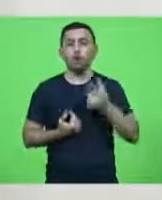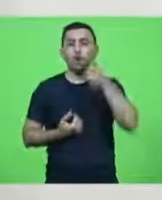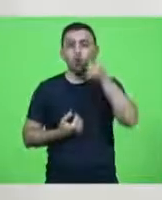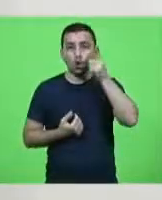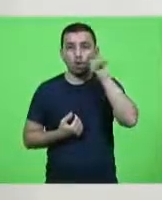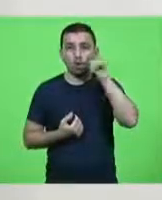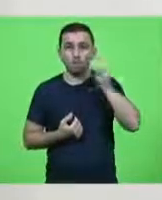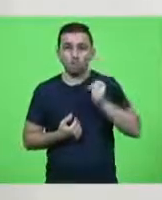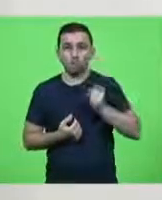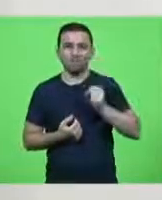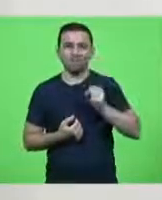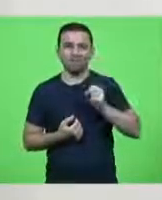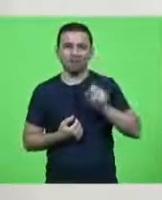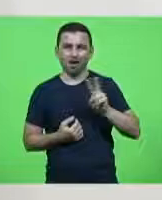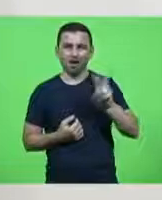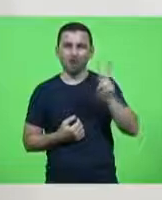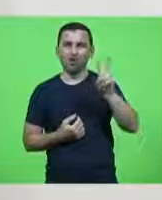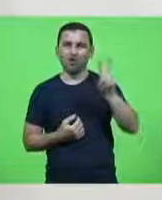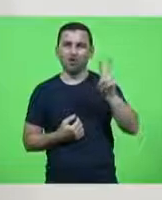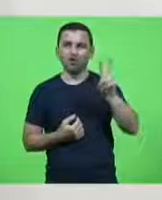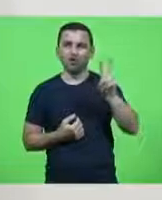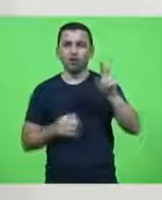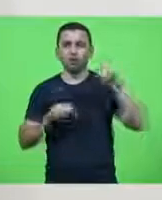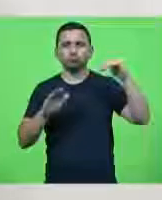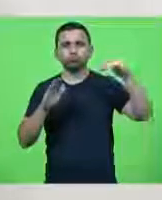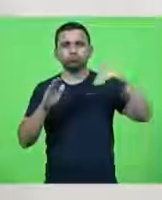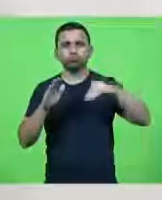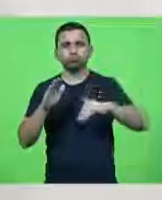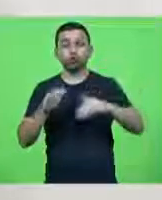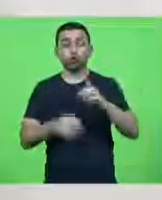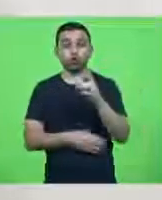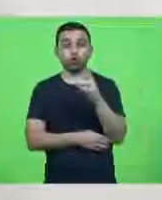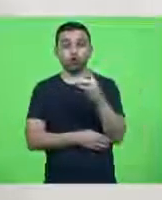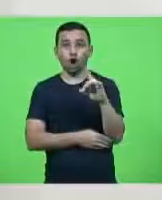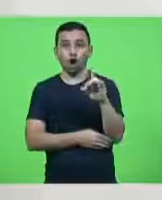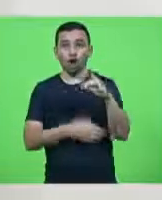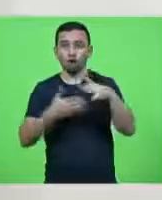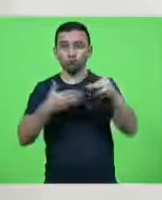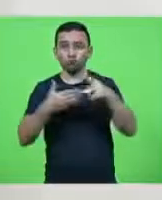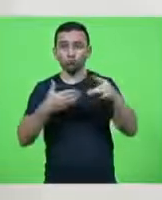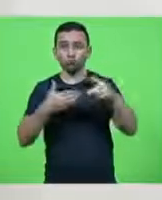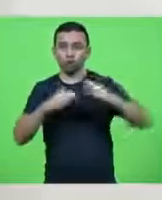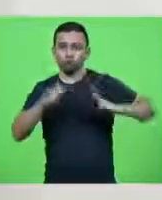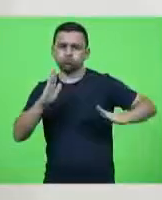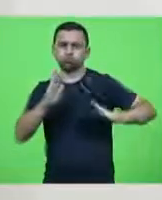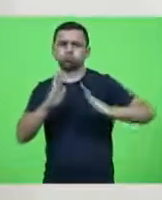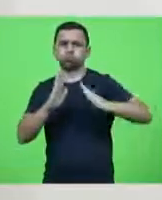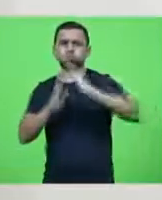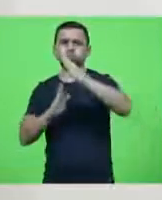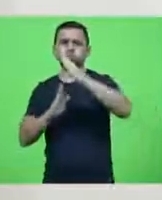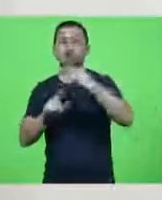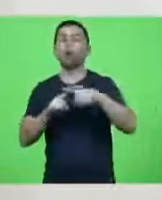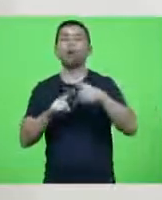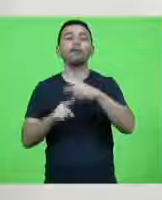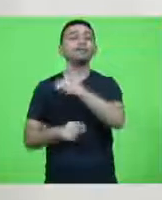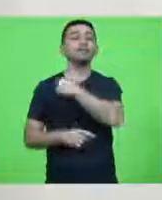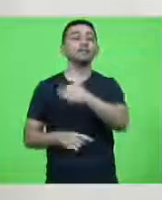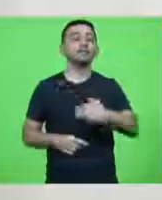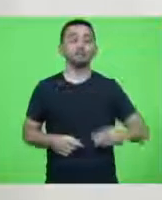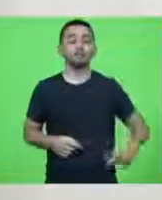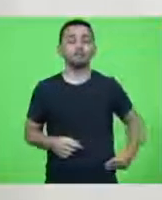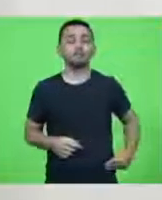Valores despencou, o dólar subiu, e tudo porque um ministro, de forma